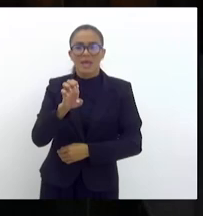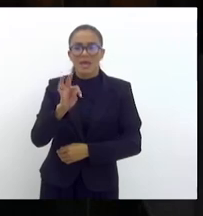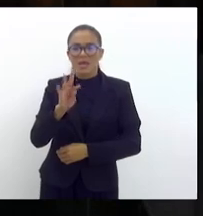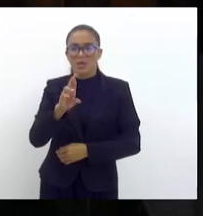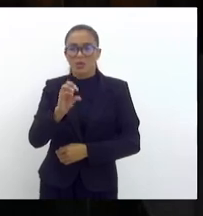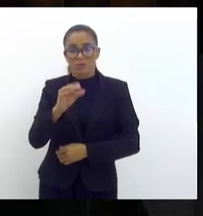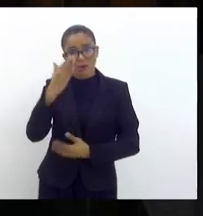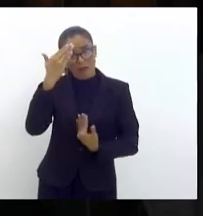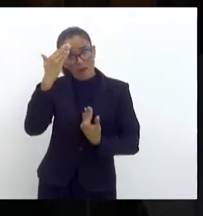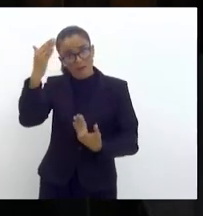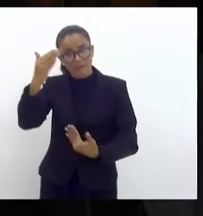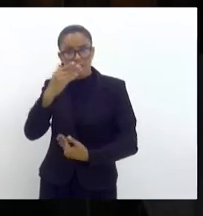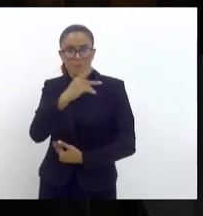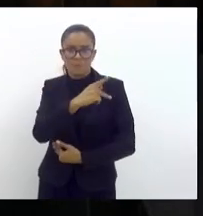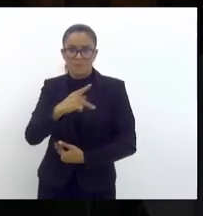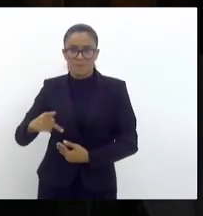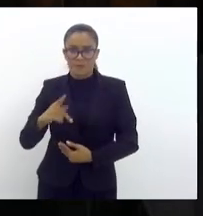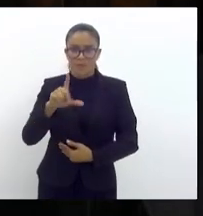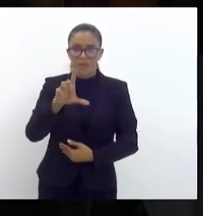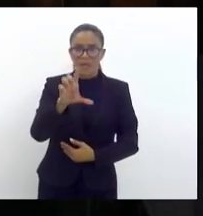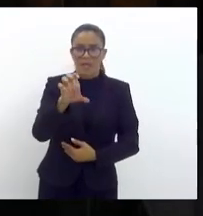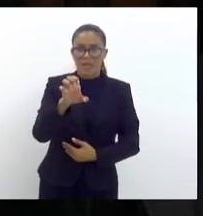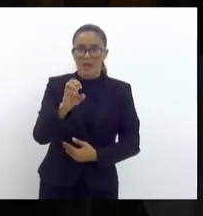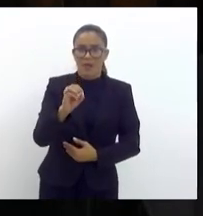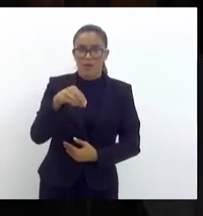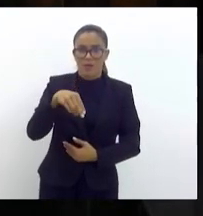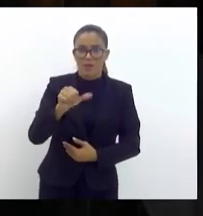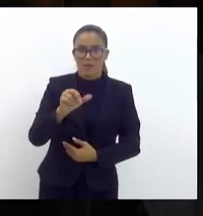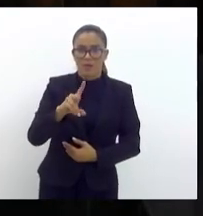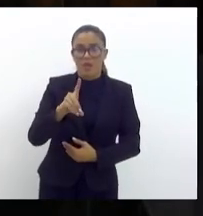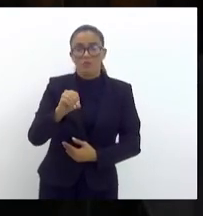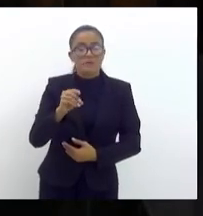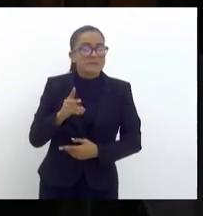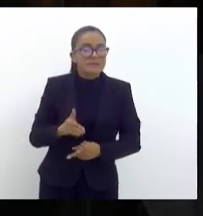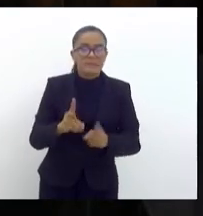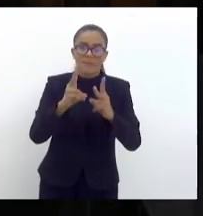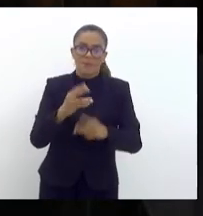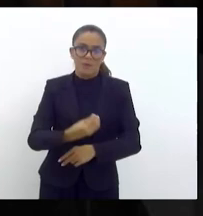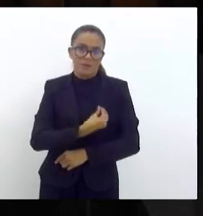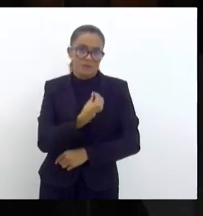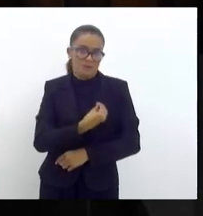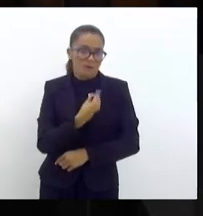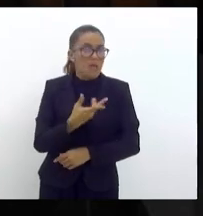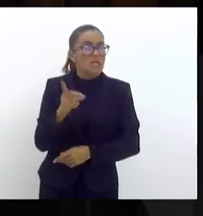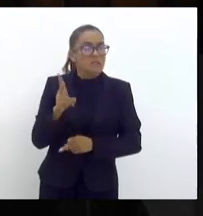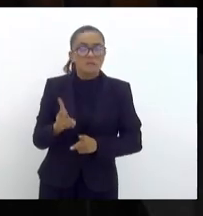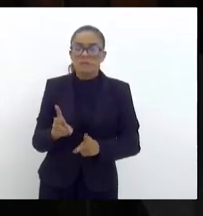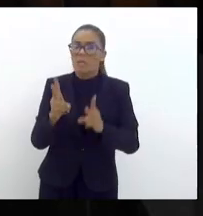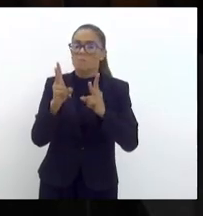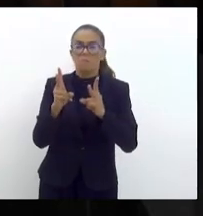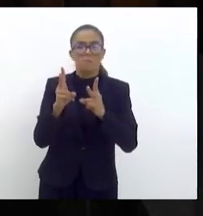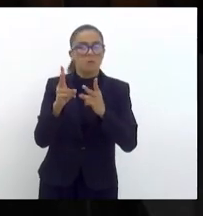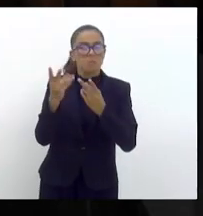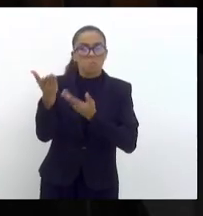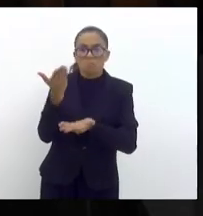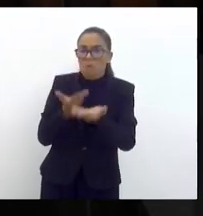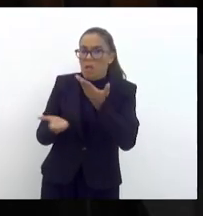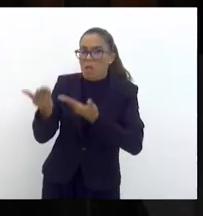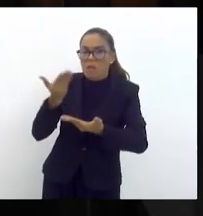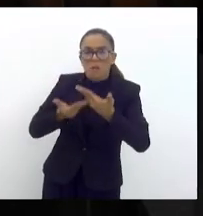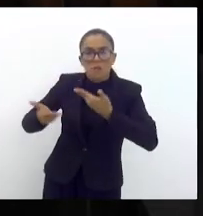presidente, o Leonardo, que todas as vezes que lá estive, atendeu super bem.